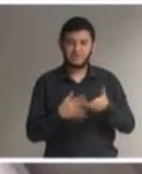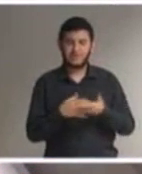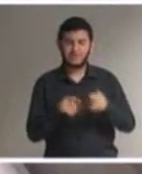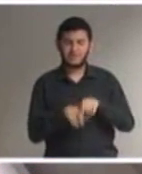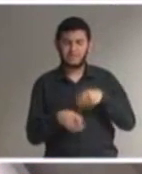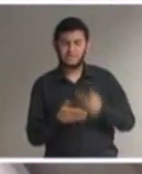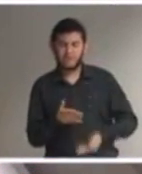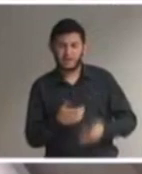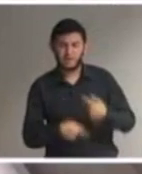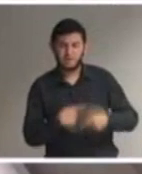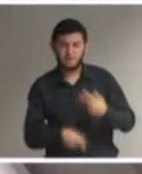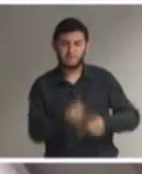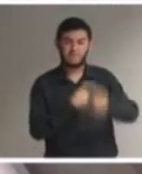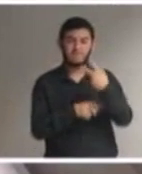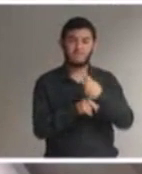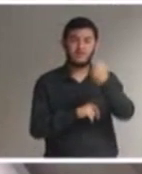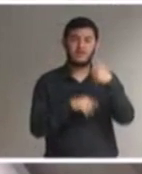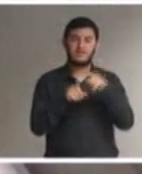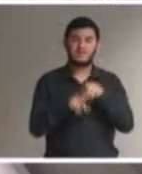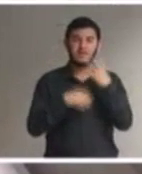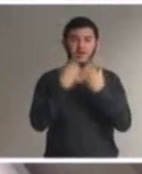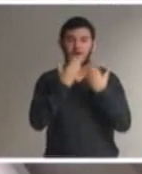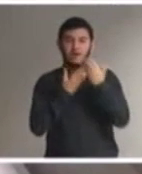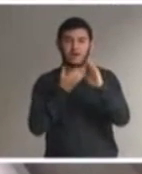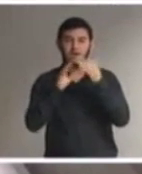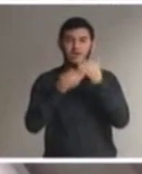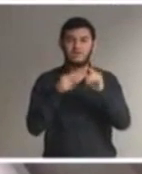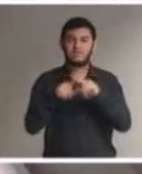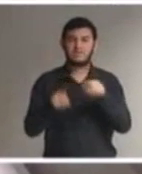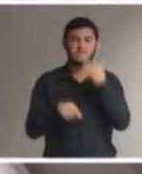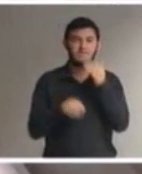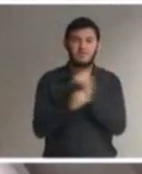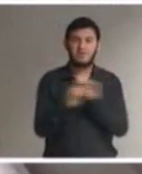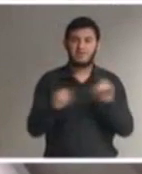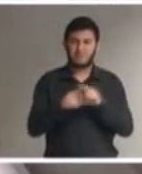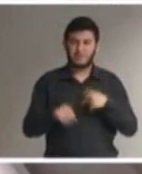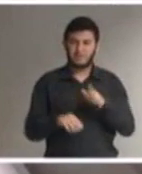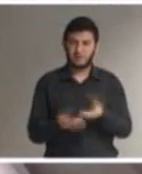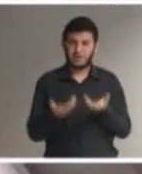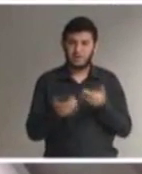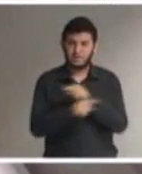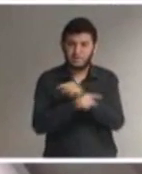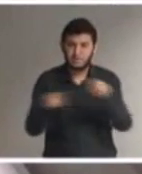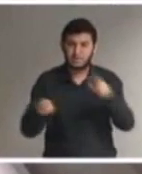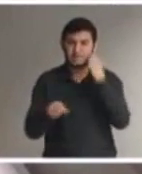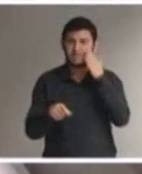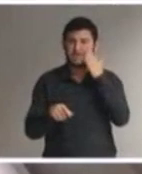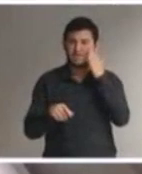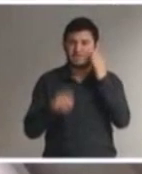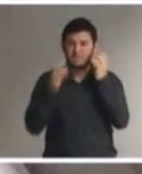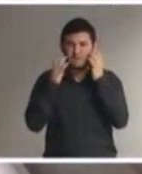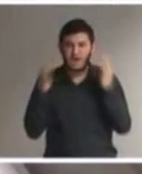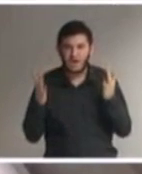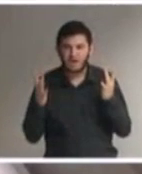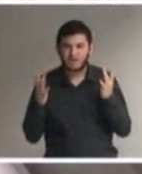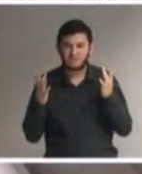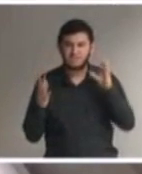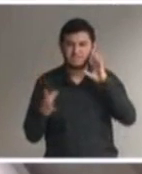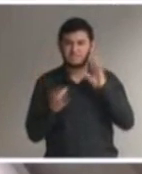Canto com os demais. Não desafino. Só quero que saibas que não foi fácil conseguir que seja diferente meu destino.